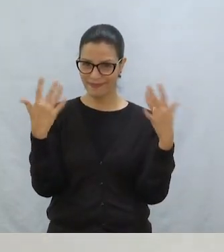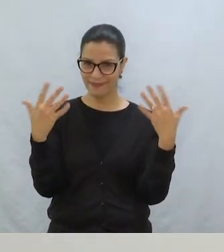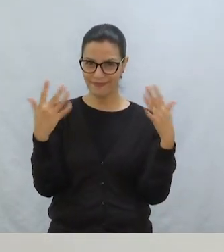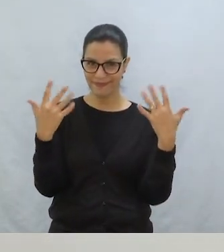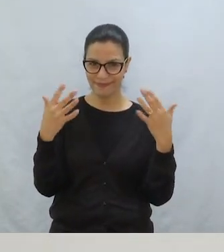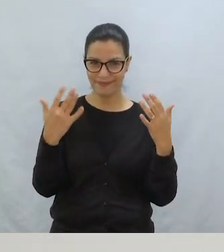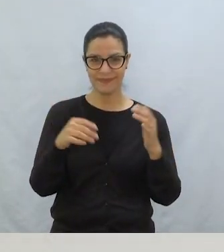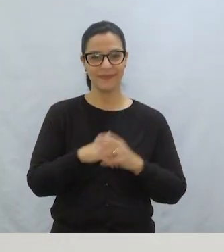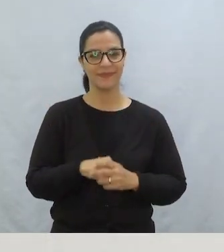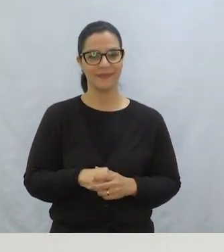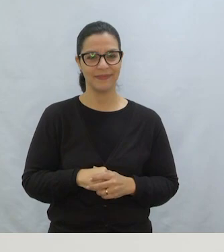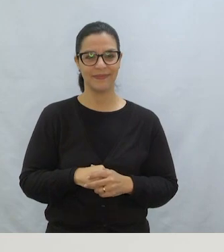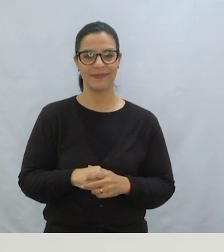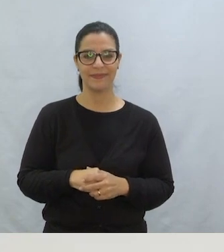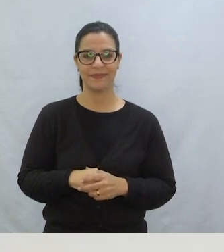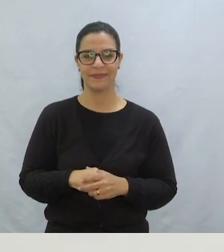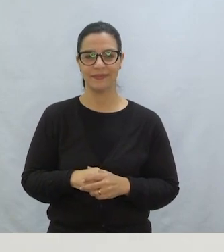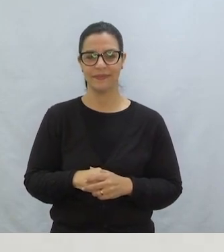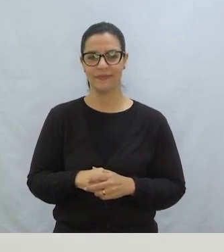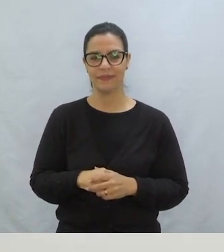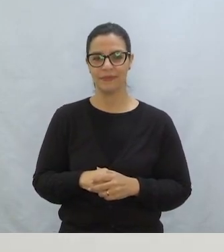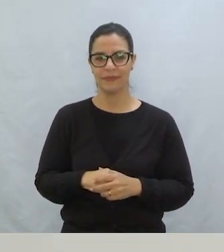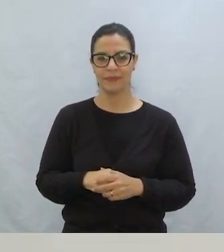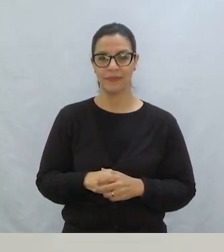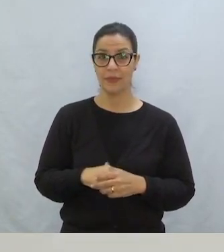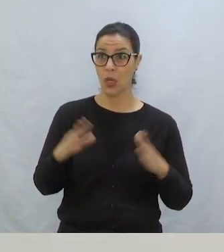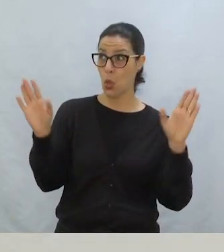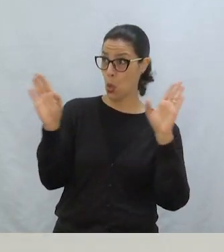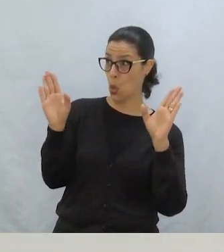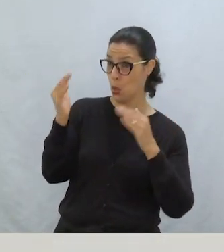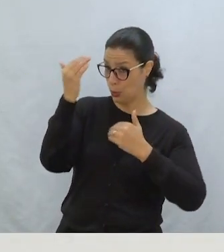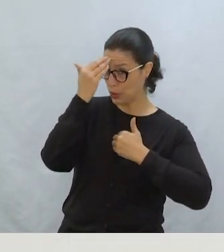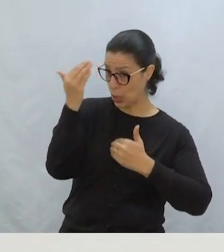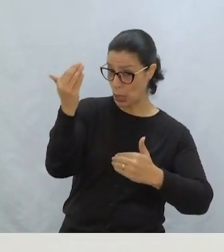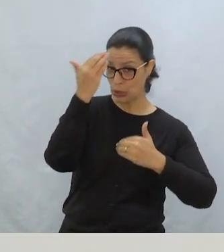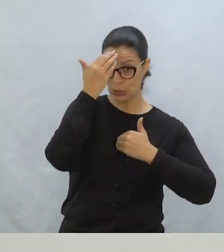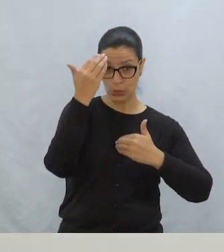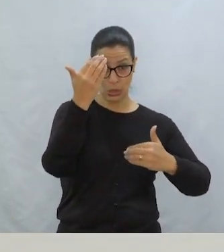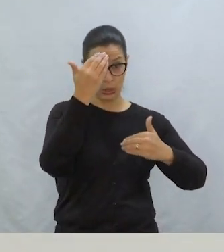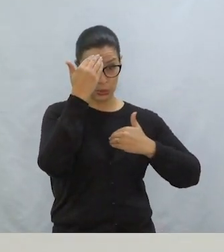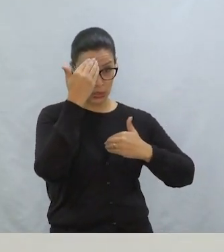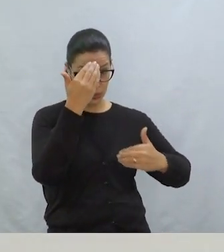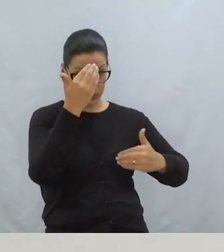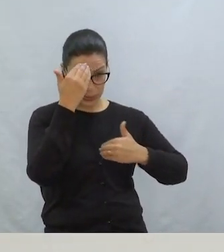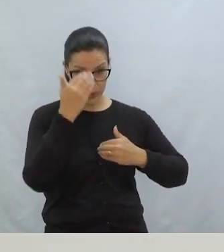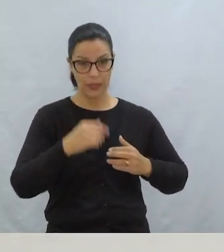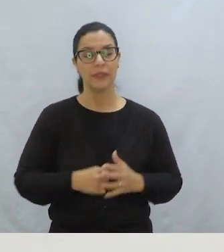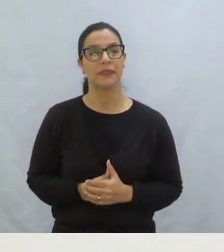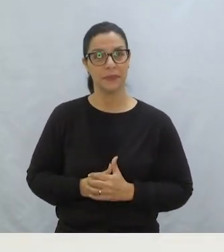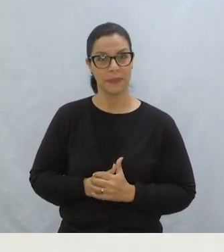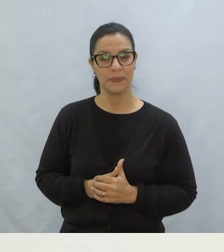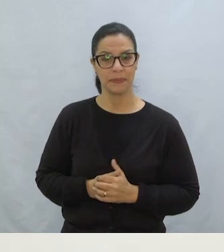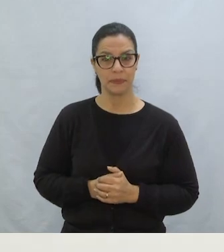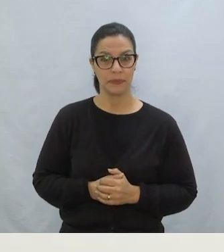Muito bem, muito bem, muito bem A hora, obrigado, muito obrigado